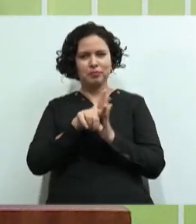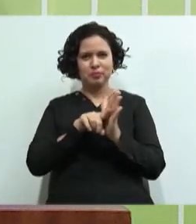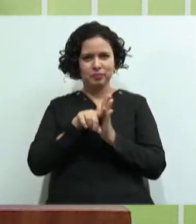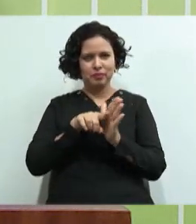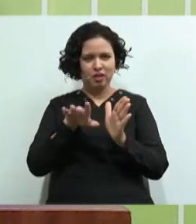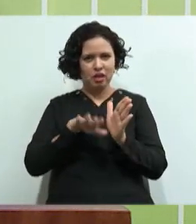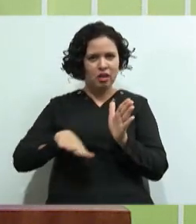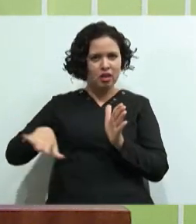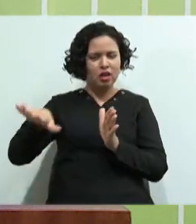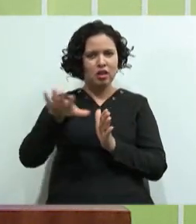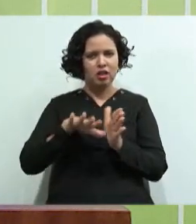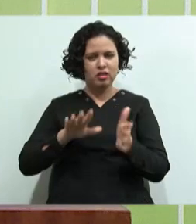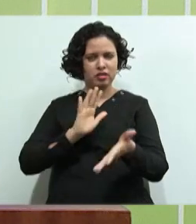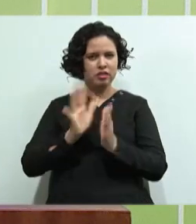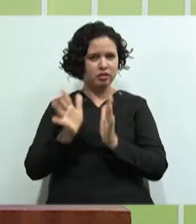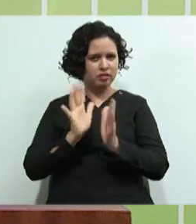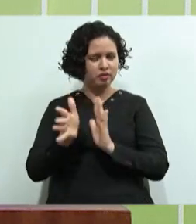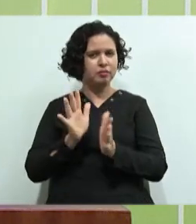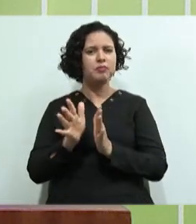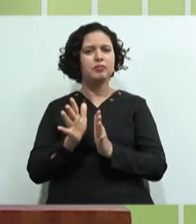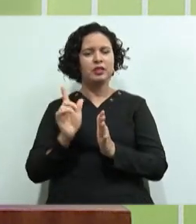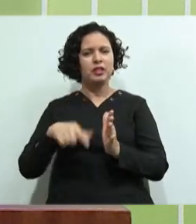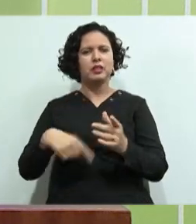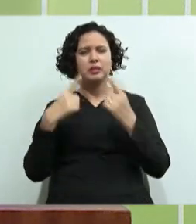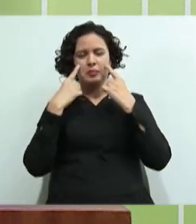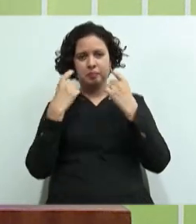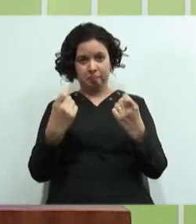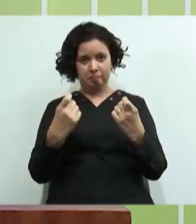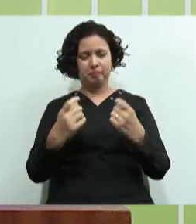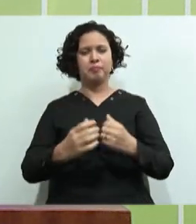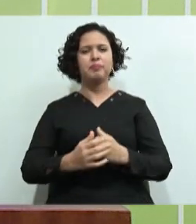mais a respeito da língua de sinais Porque é muito interessante